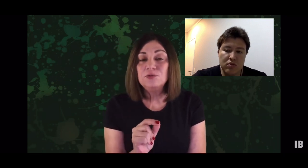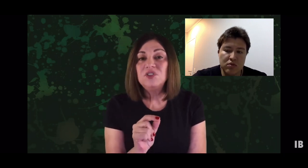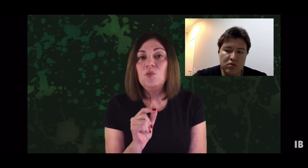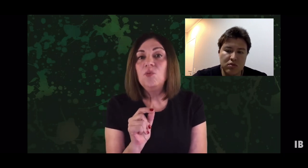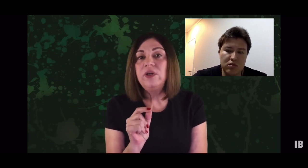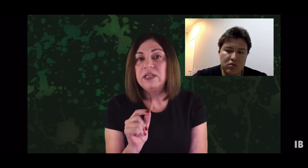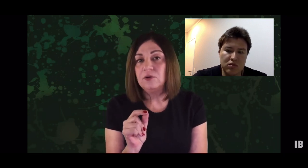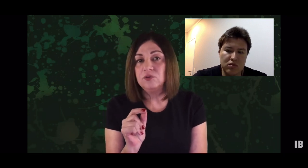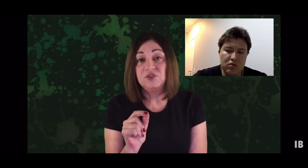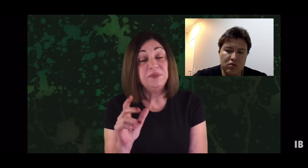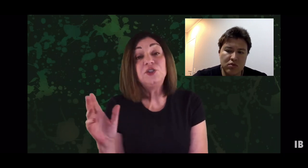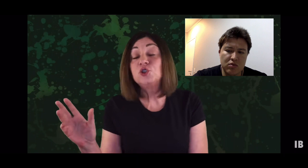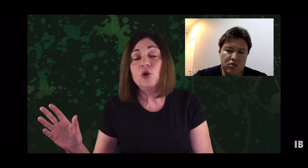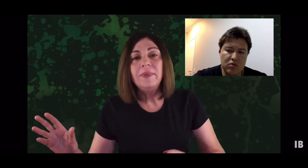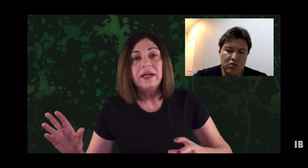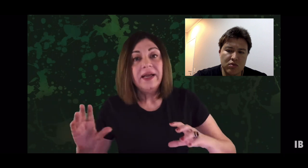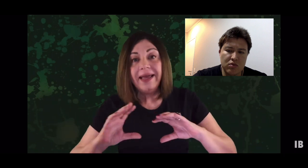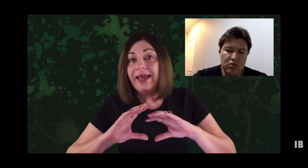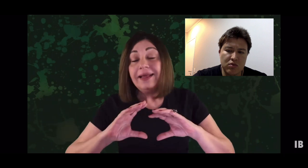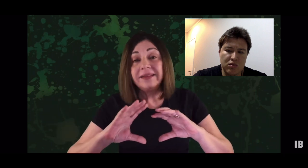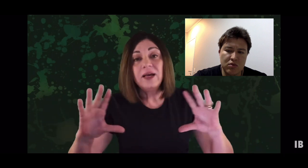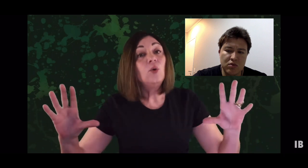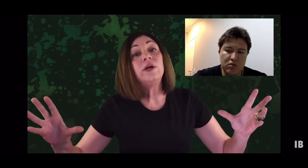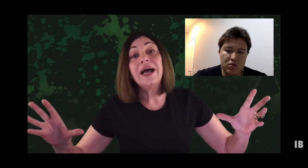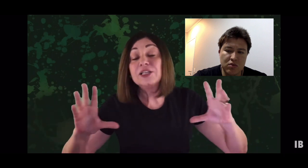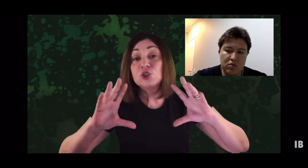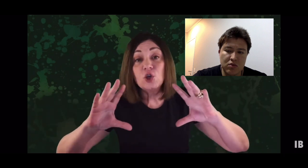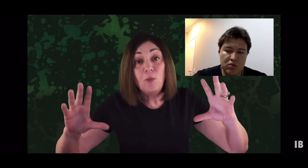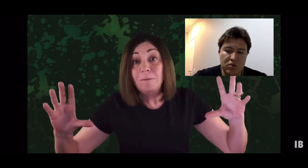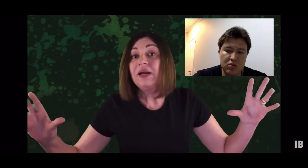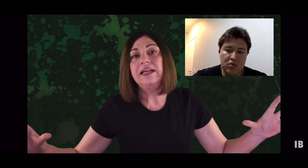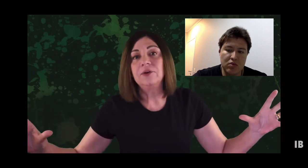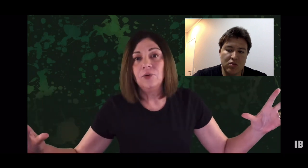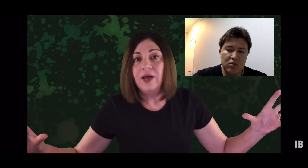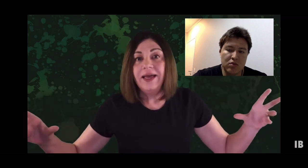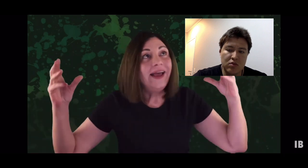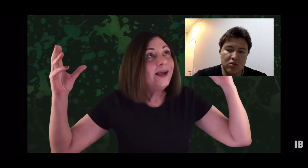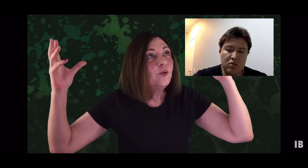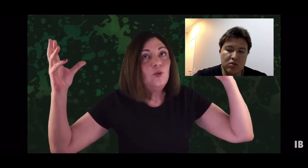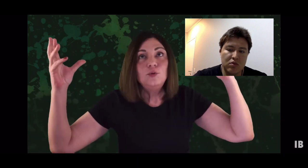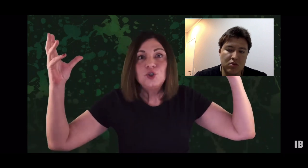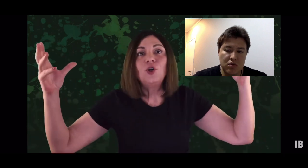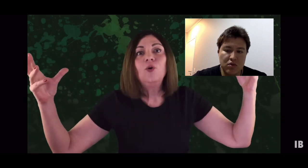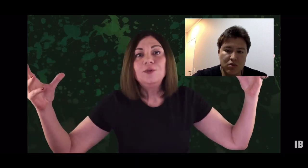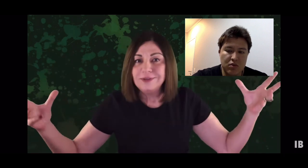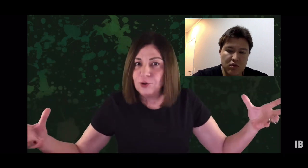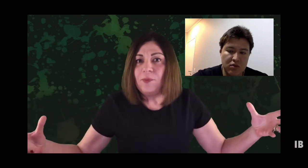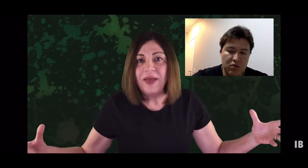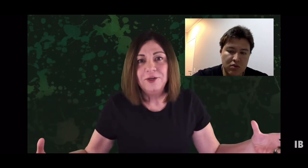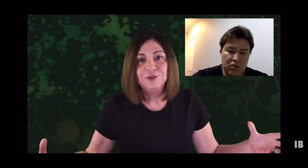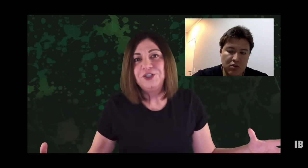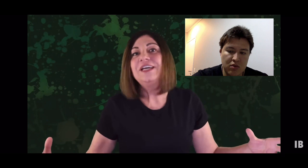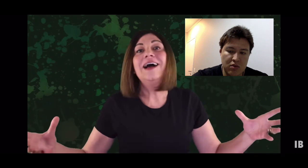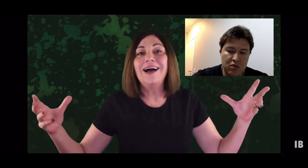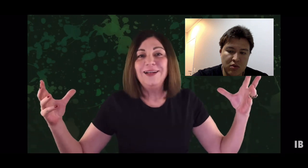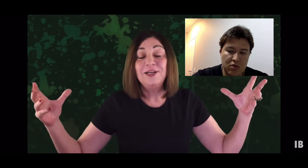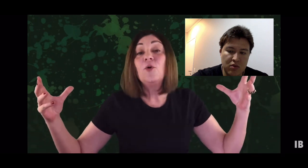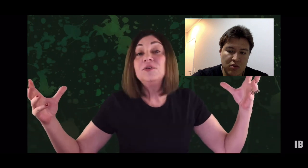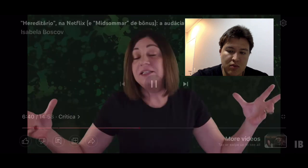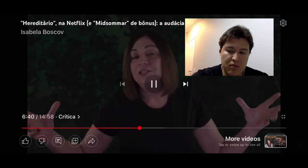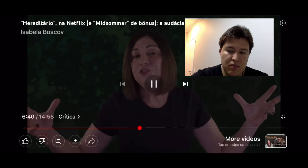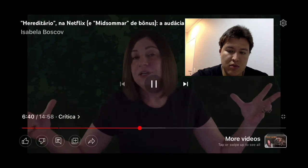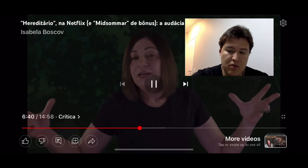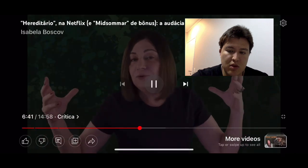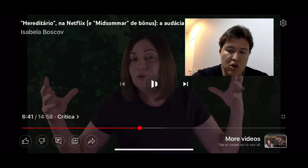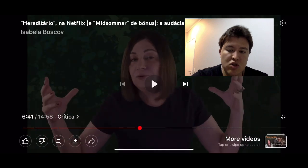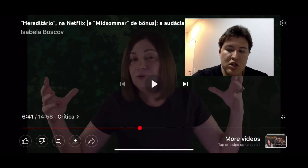filmes que usam muita luz. Midsommar é terror a sol pleno. É com o sol do meio-dia ali,